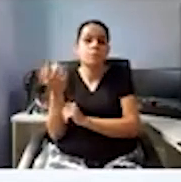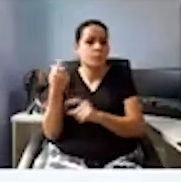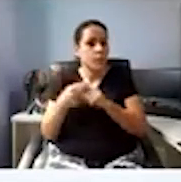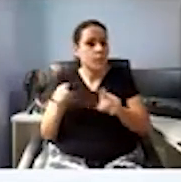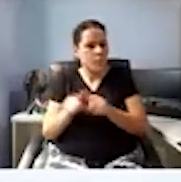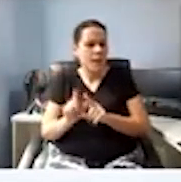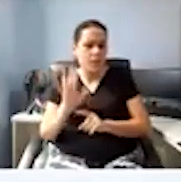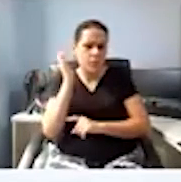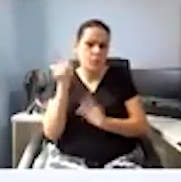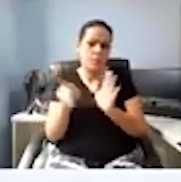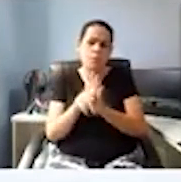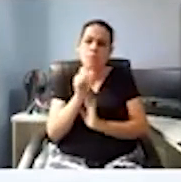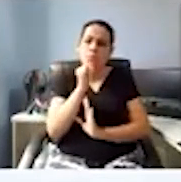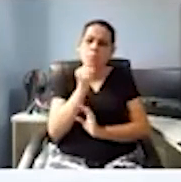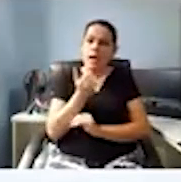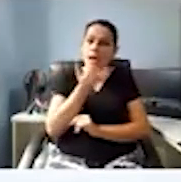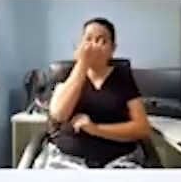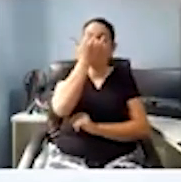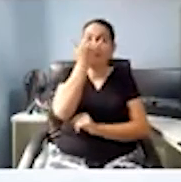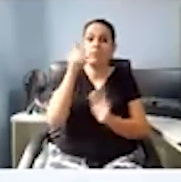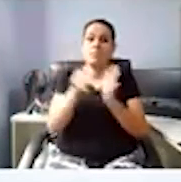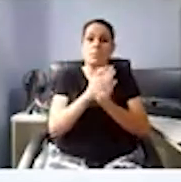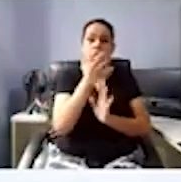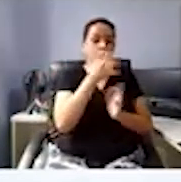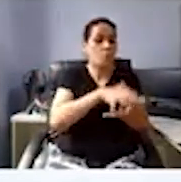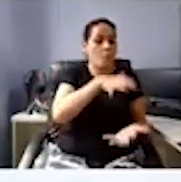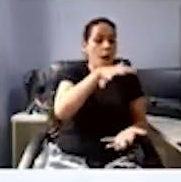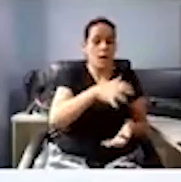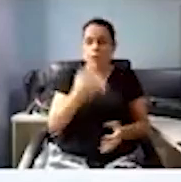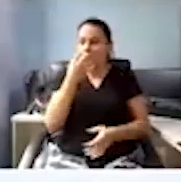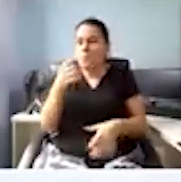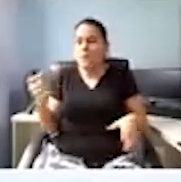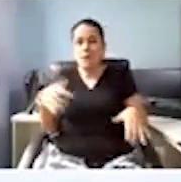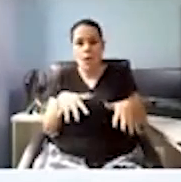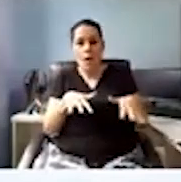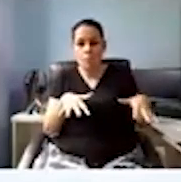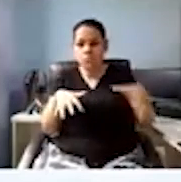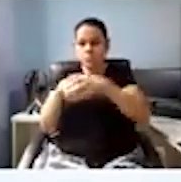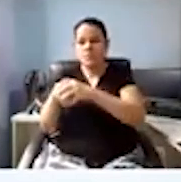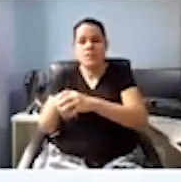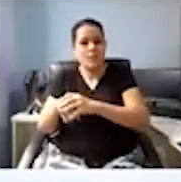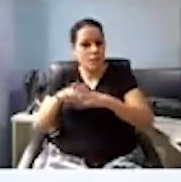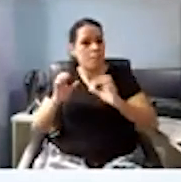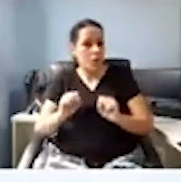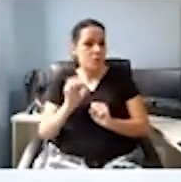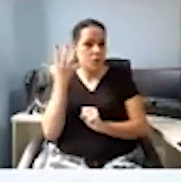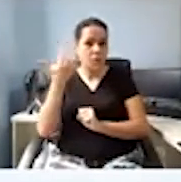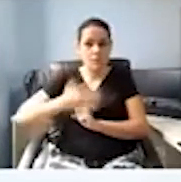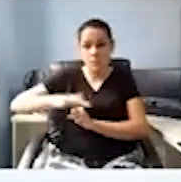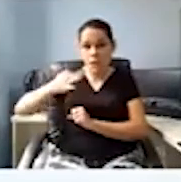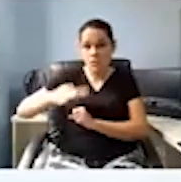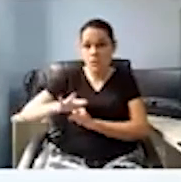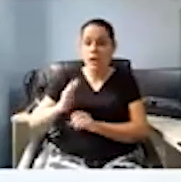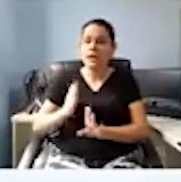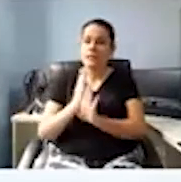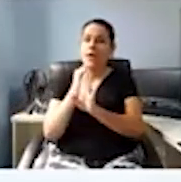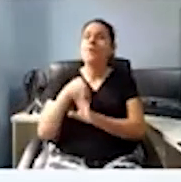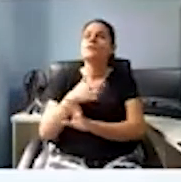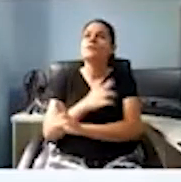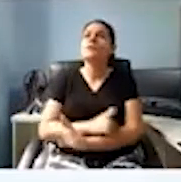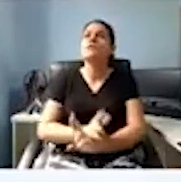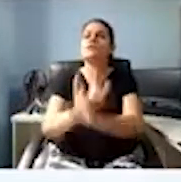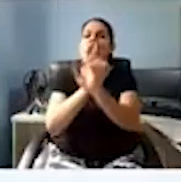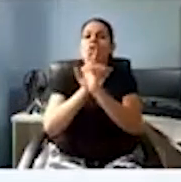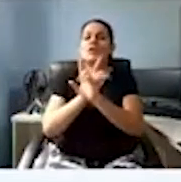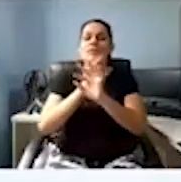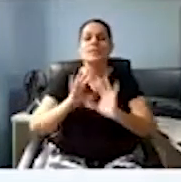acidentes, né, de cachorros maiores que vêm e machucam os cãezinhos menores. Então, eu fico torcendo, quero ir